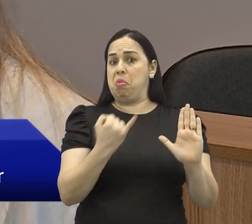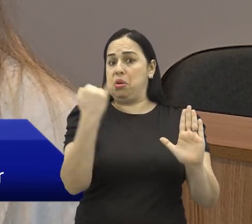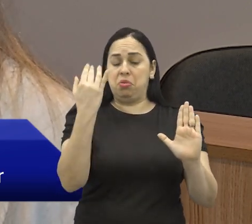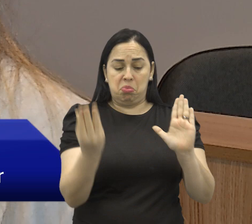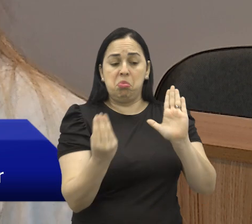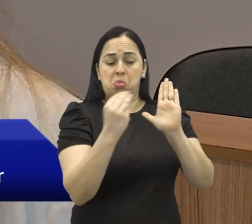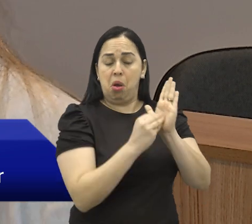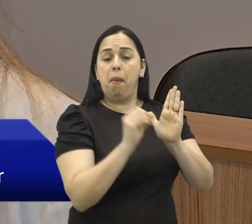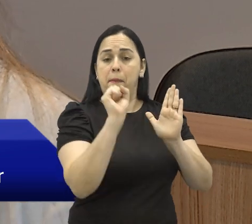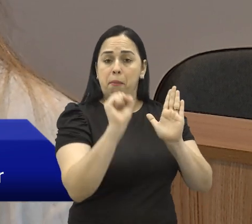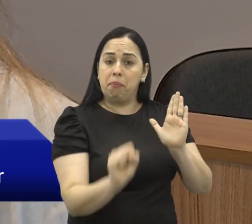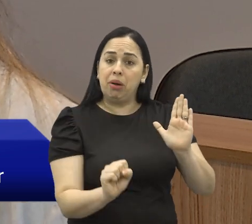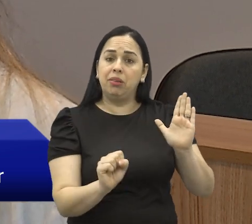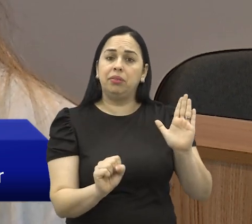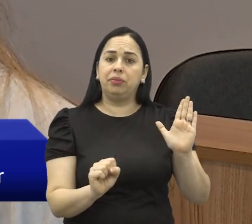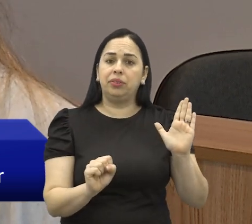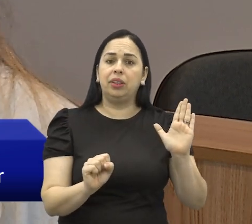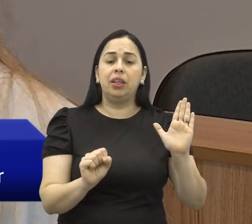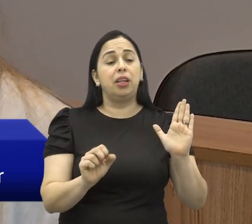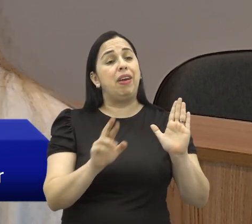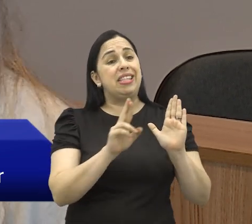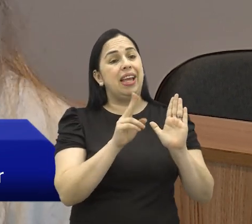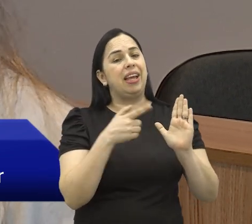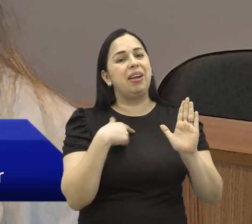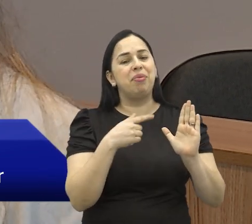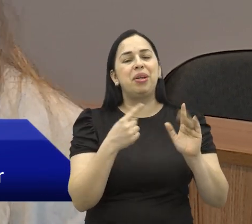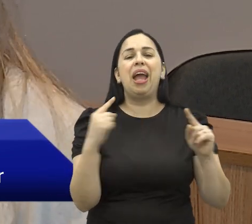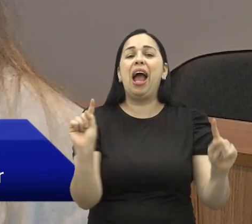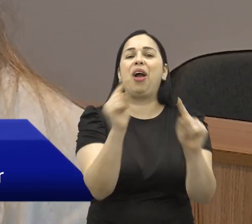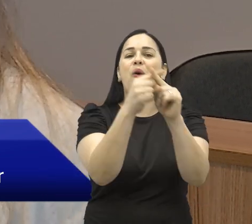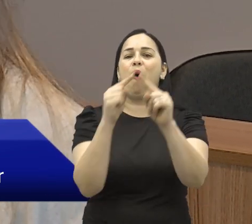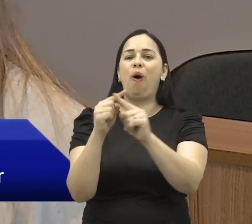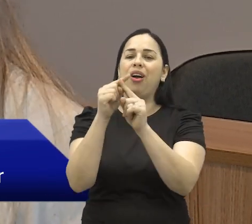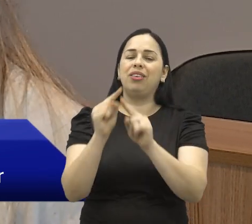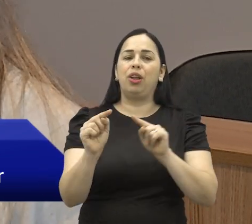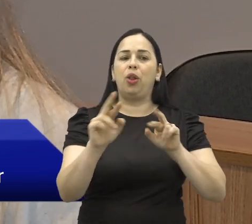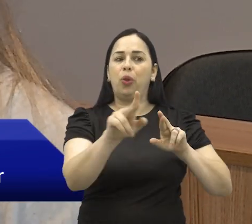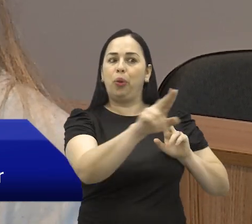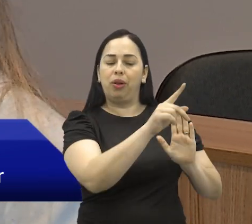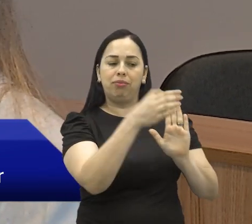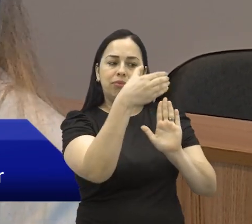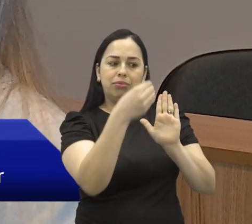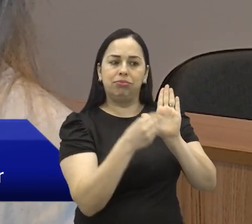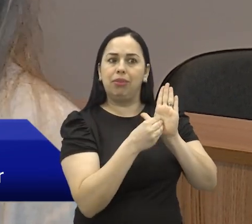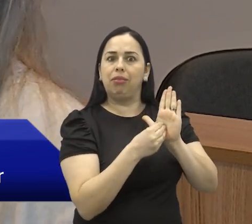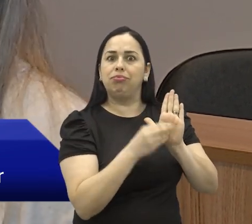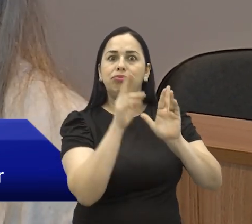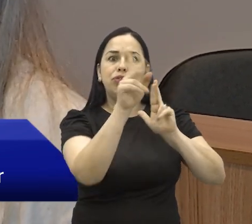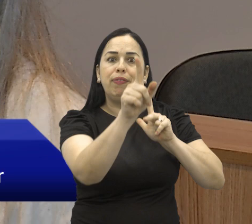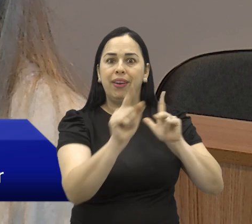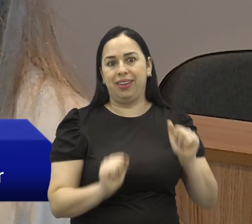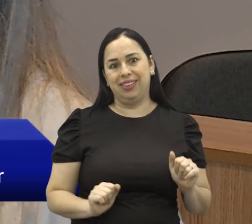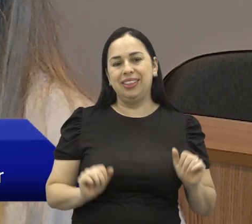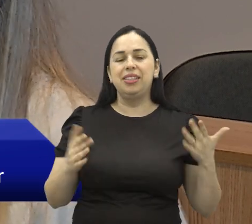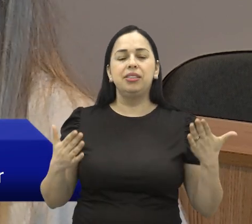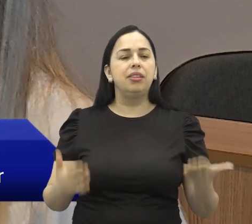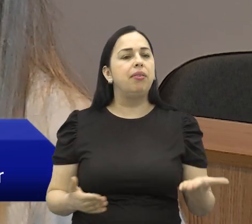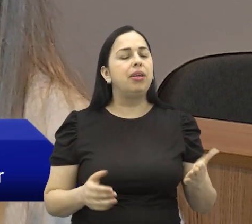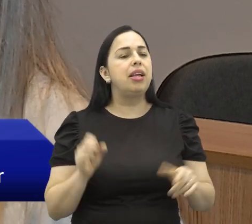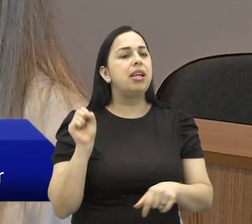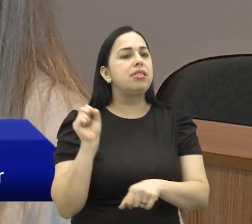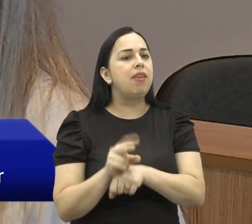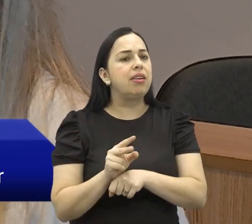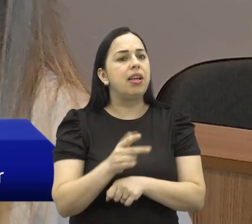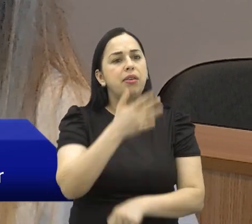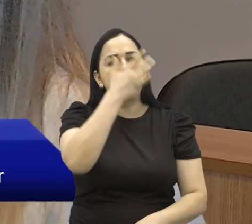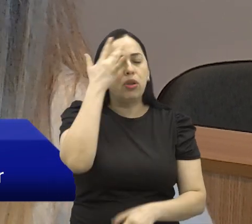processo seletivo e ser um diferencial, né? Entre os outros candidatos. Perfeito. E essas vagas, o